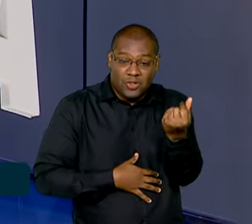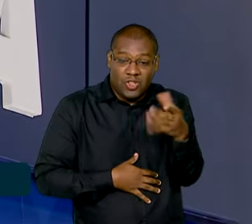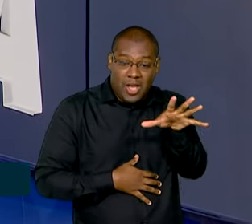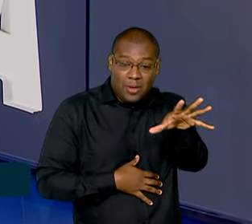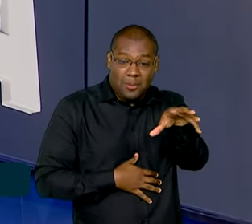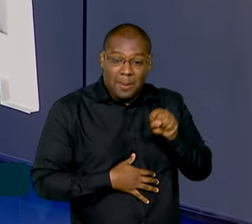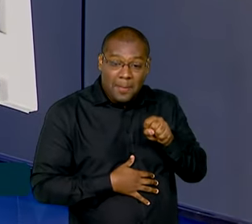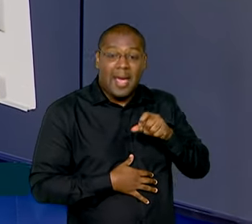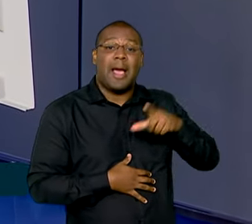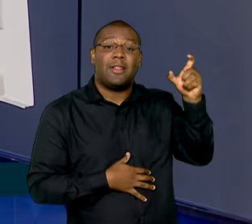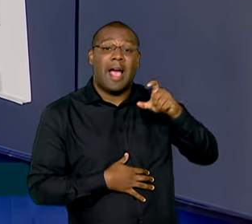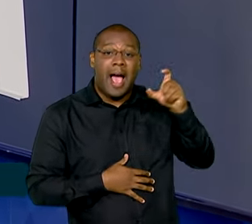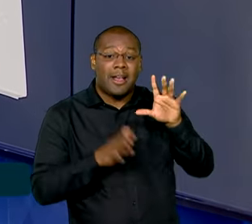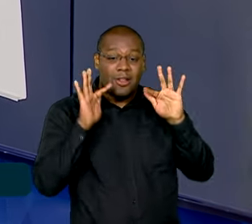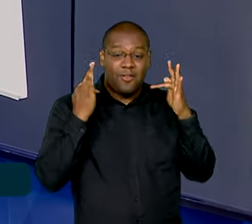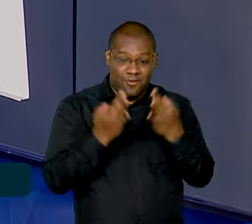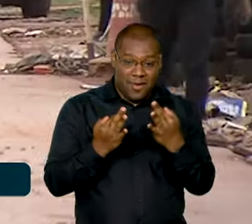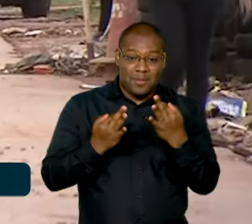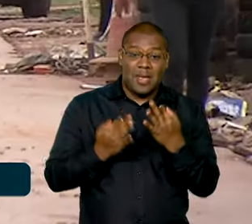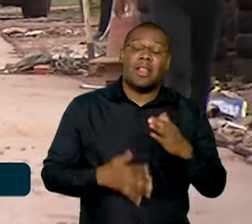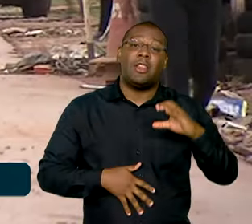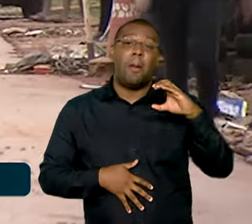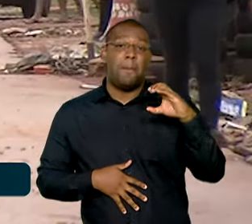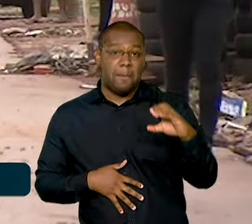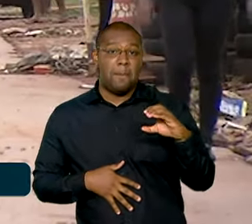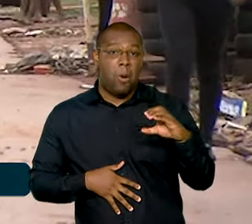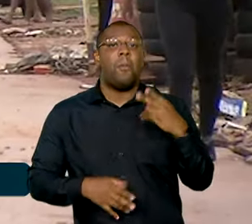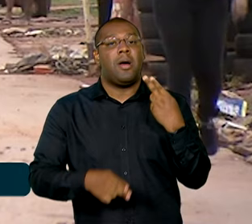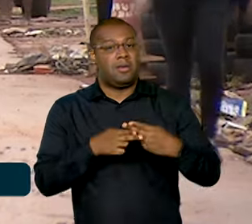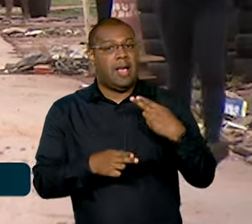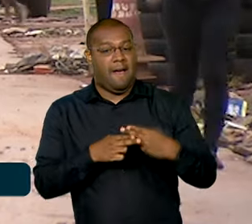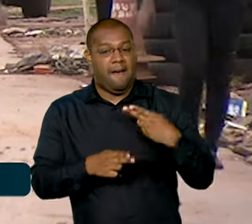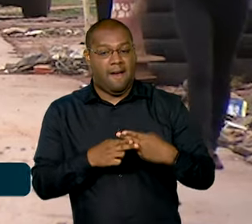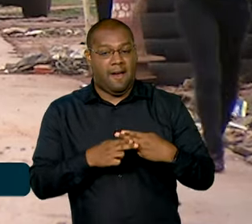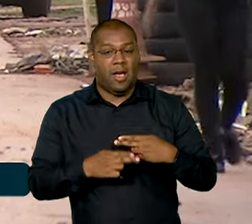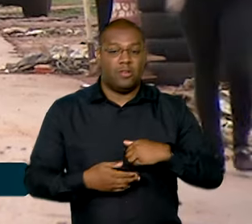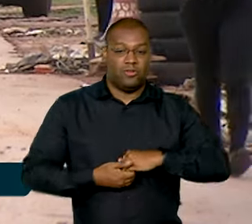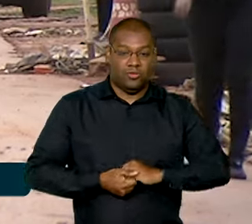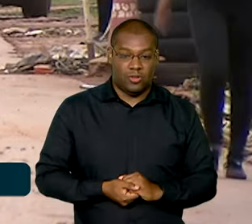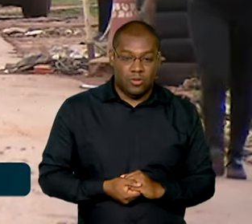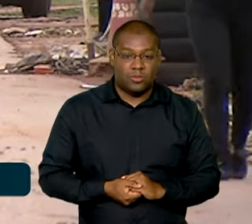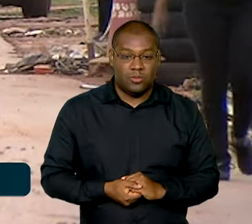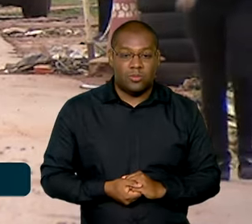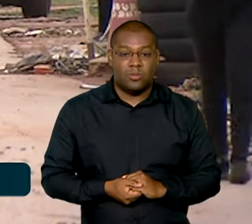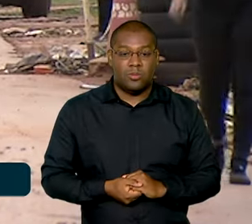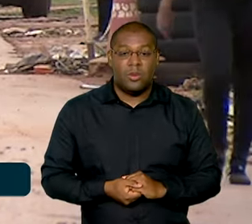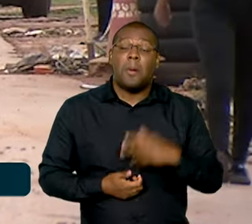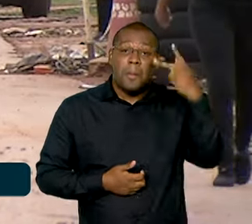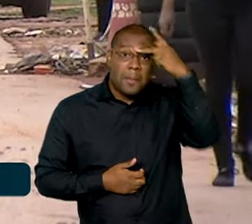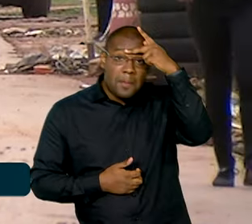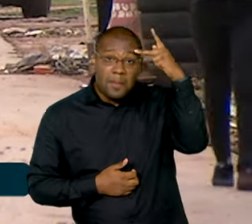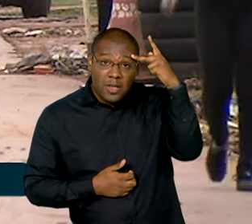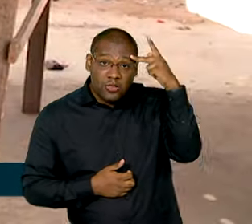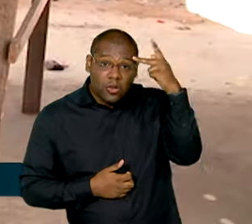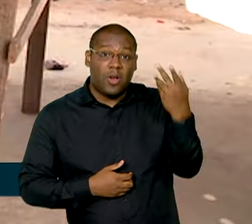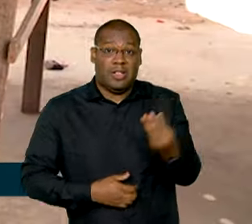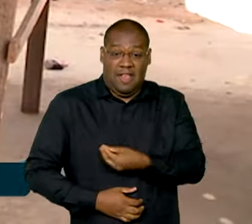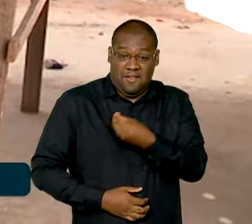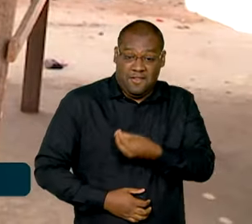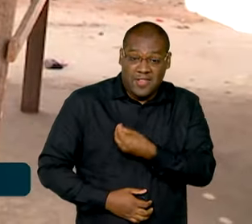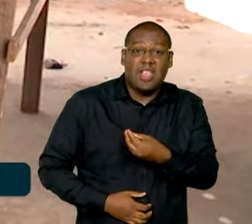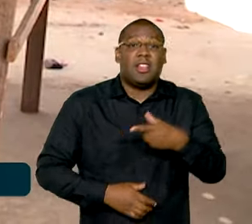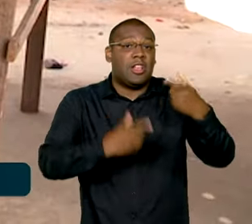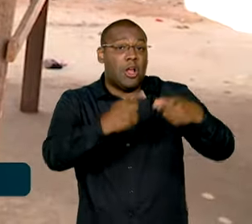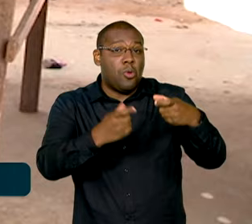pela conta poupança da Caixa. Outra mudança afeta especialmente quem vive em regiões remotas e